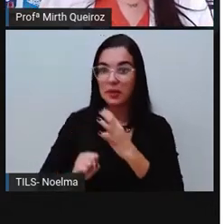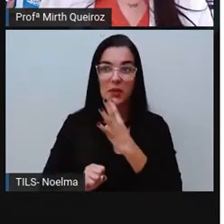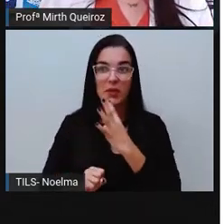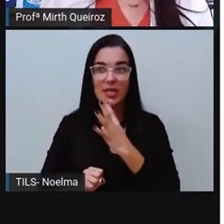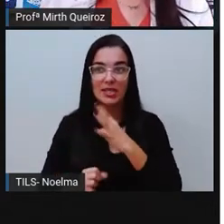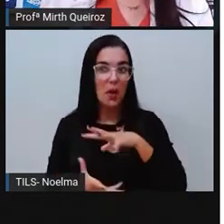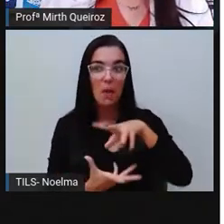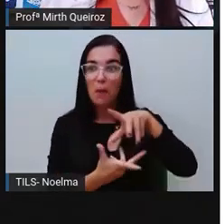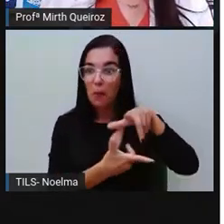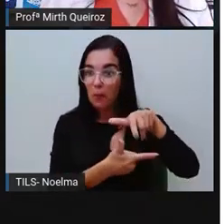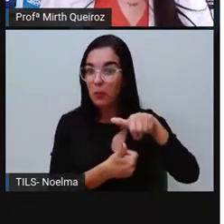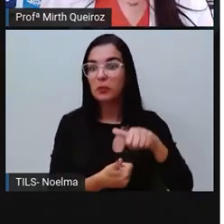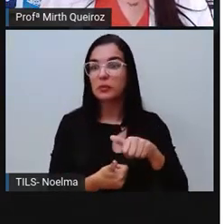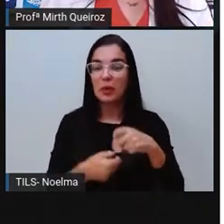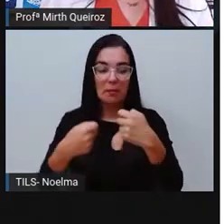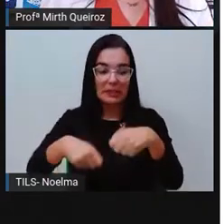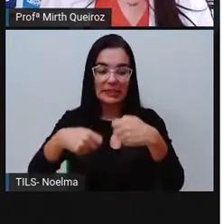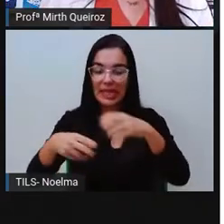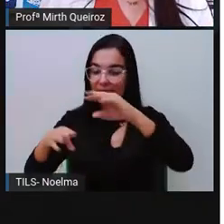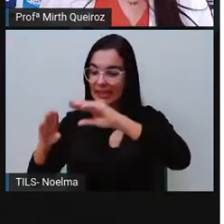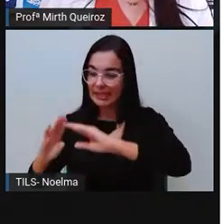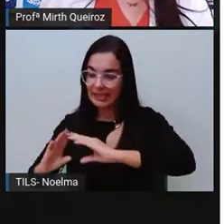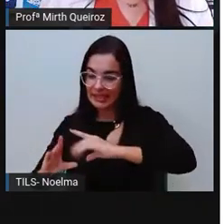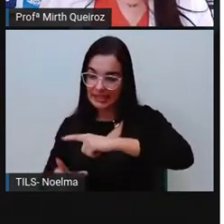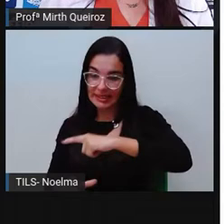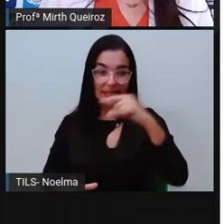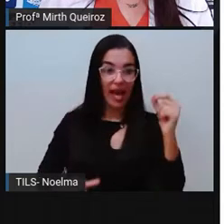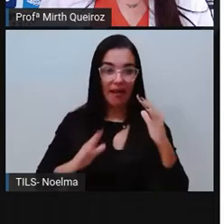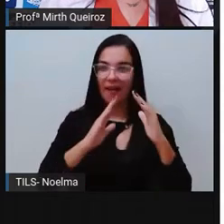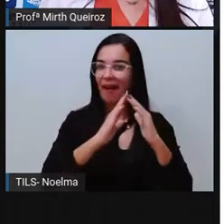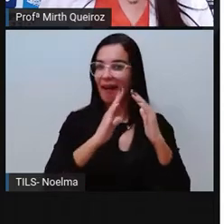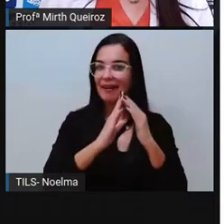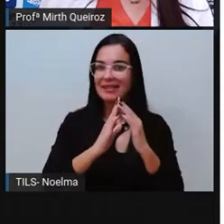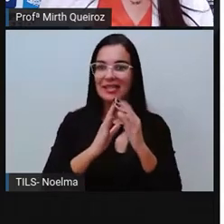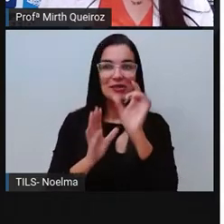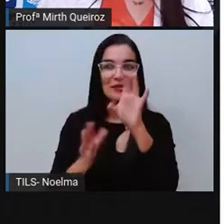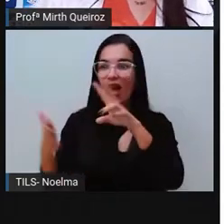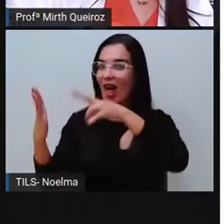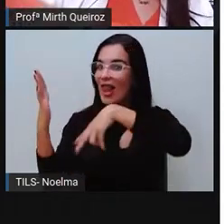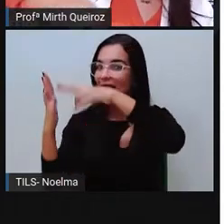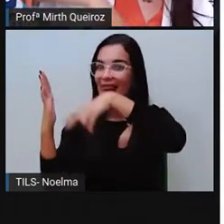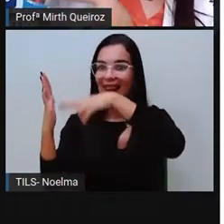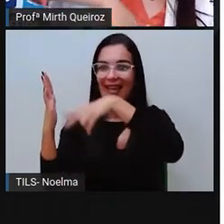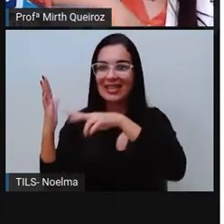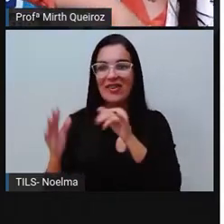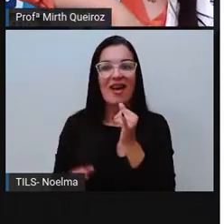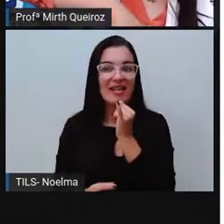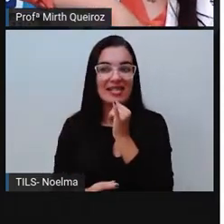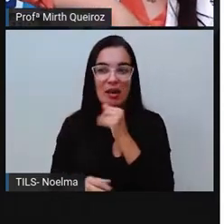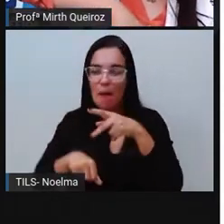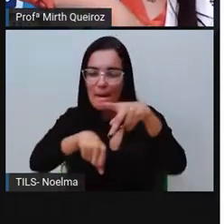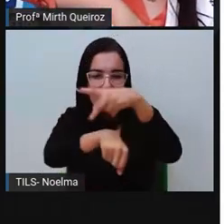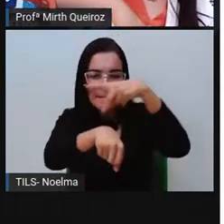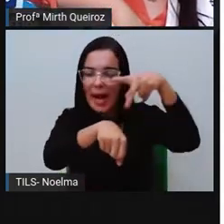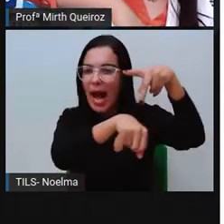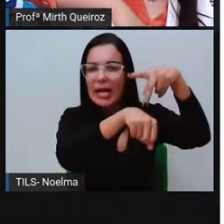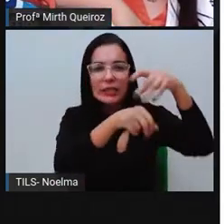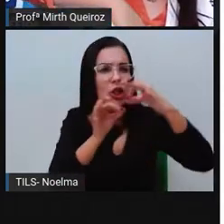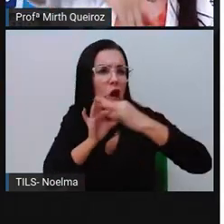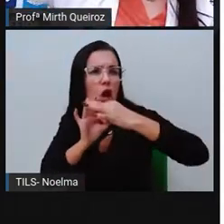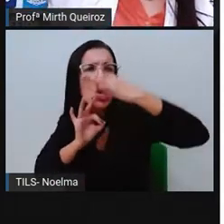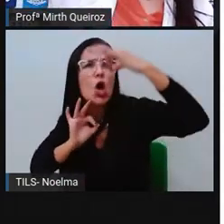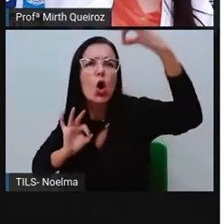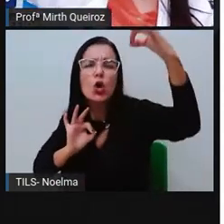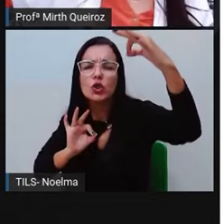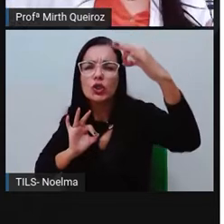Você pode conhecer o mundo sem sair de casa, apenas lendo, né? Nós conhecemos países, ó, que estão extremamente longe,